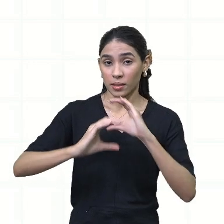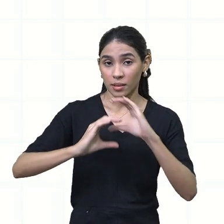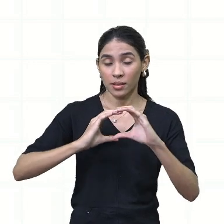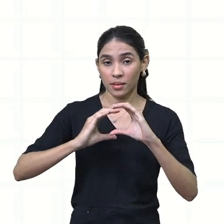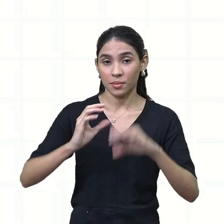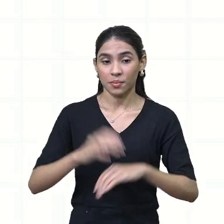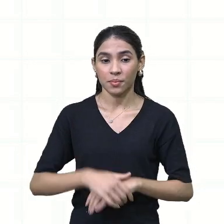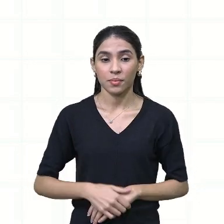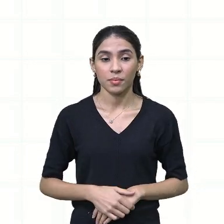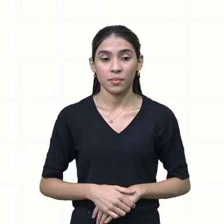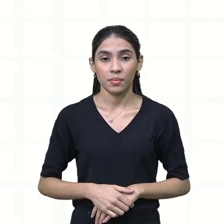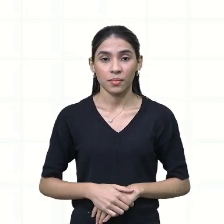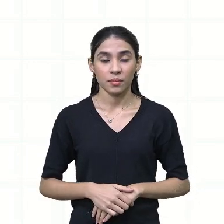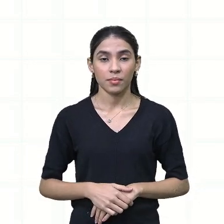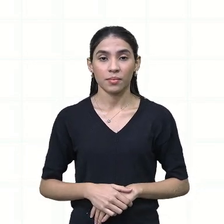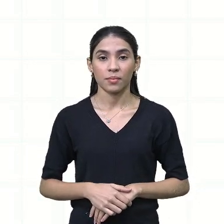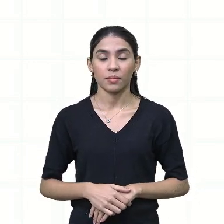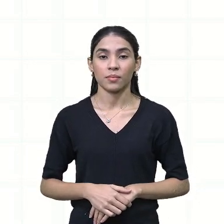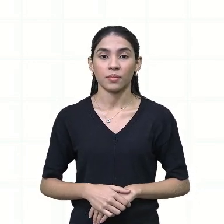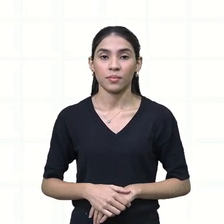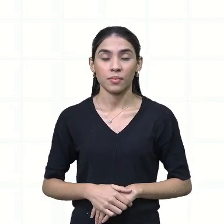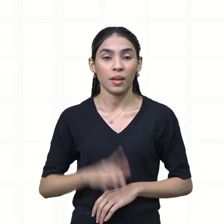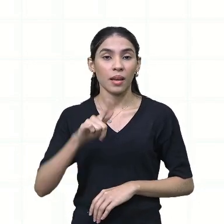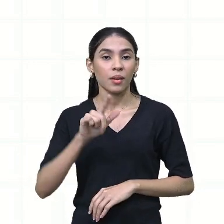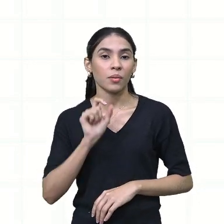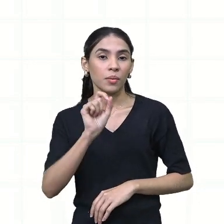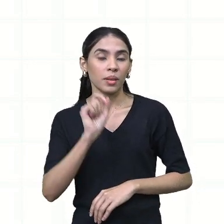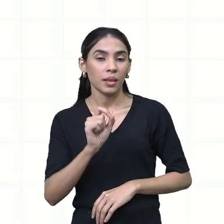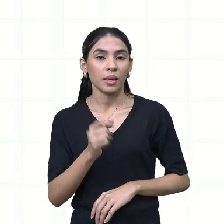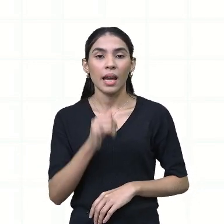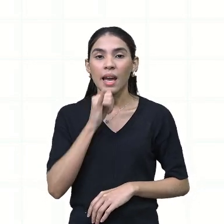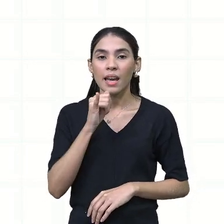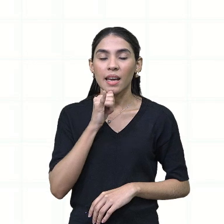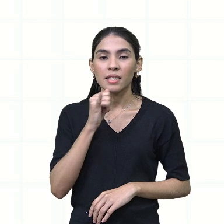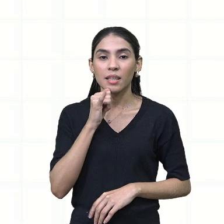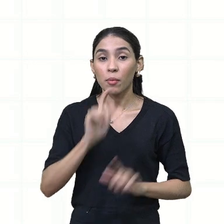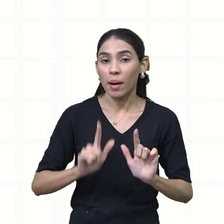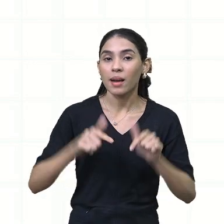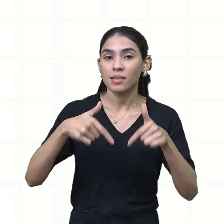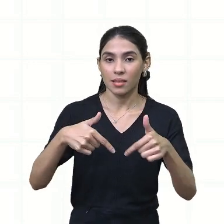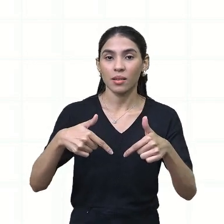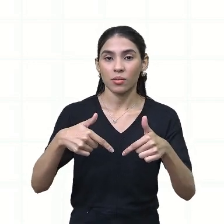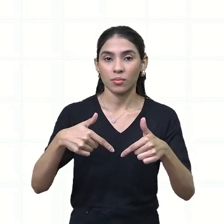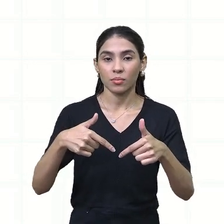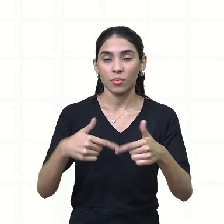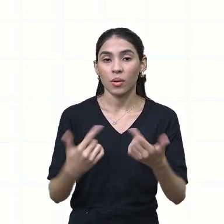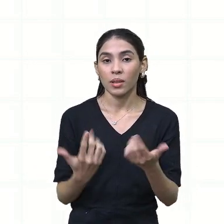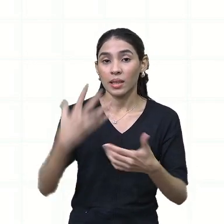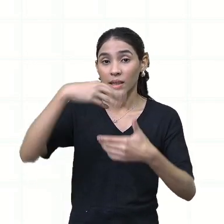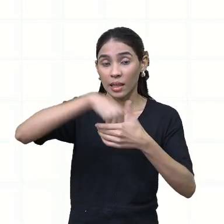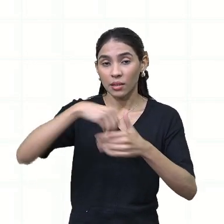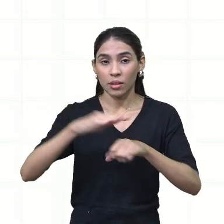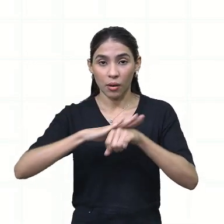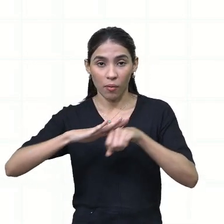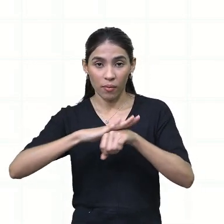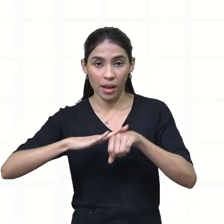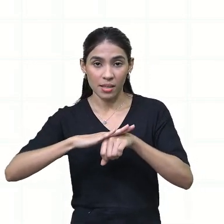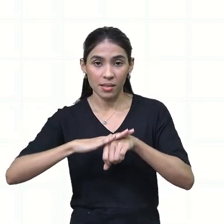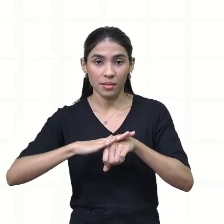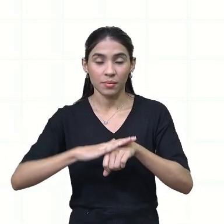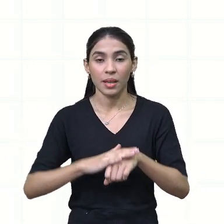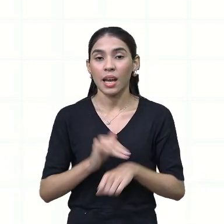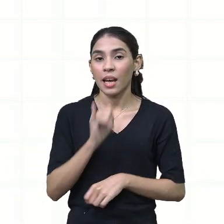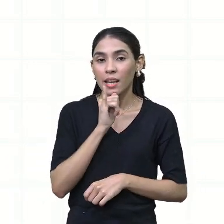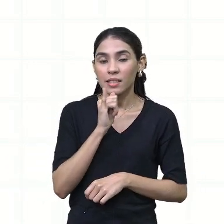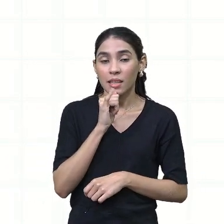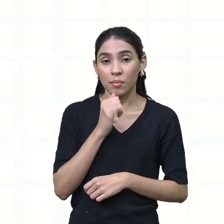comunicação que é uma movimentação do diálogo, no caso aqui, desse